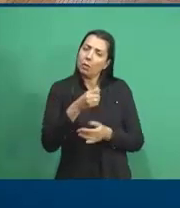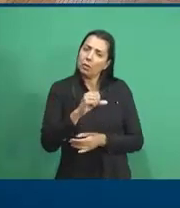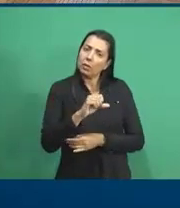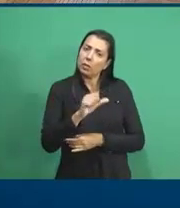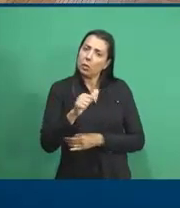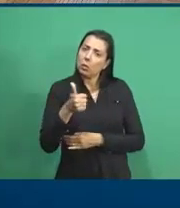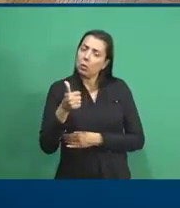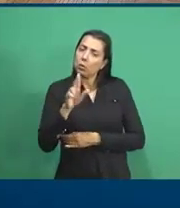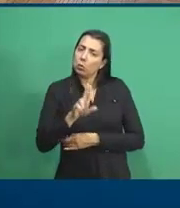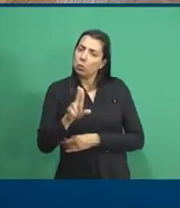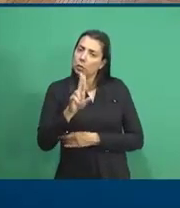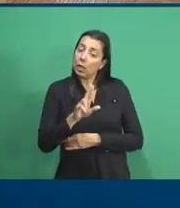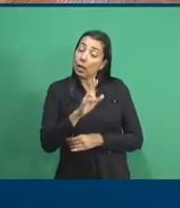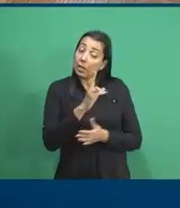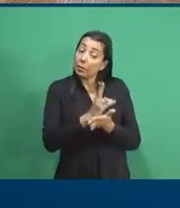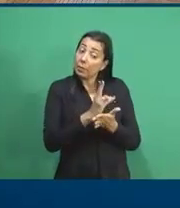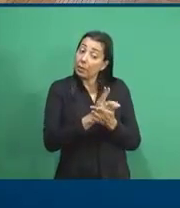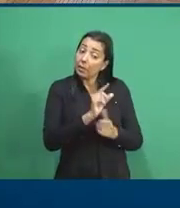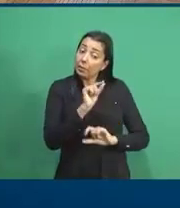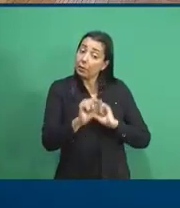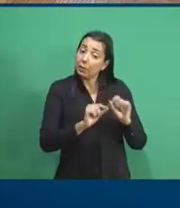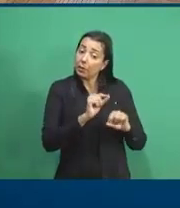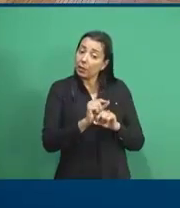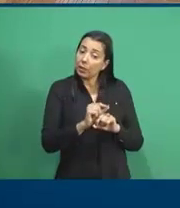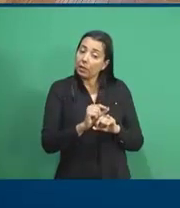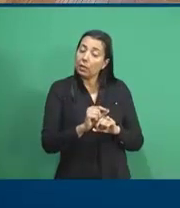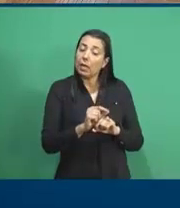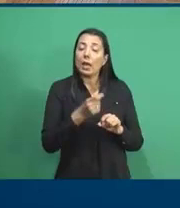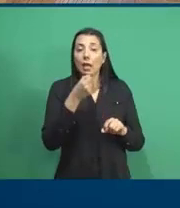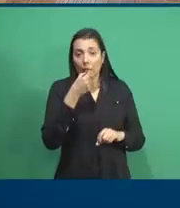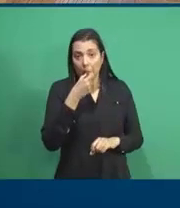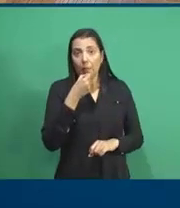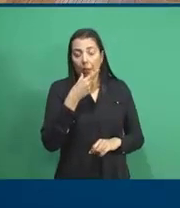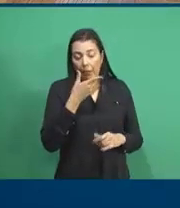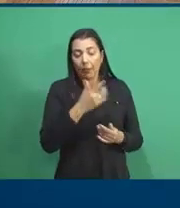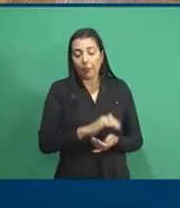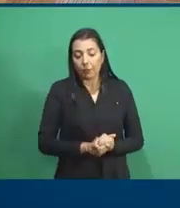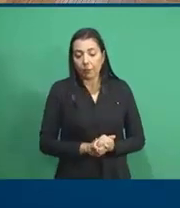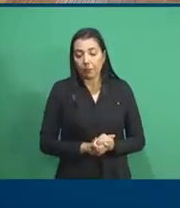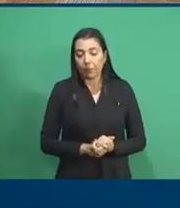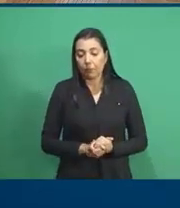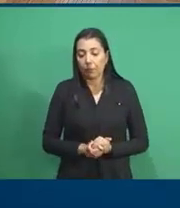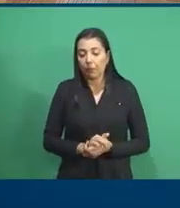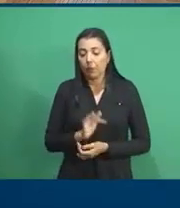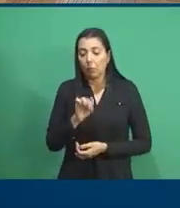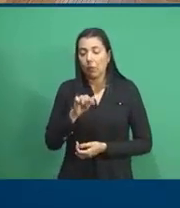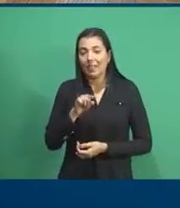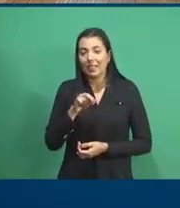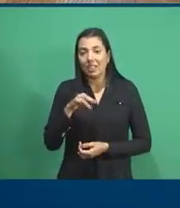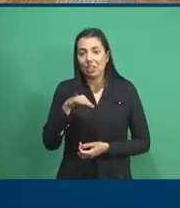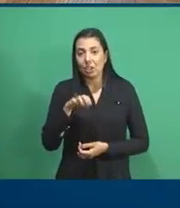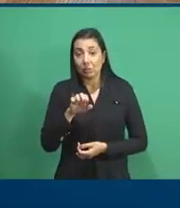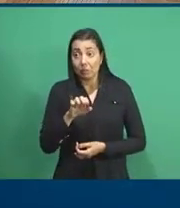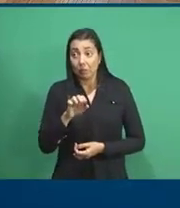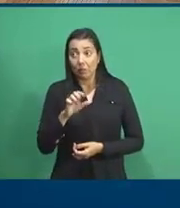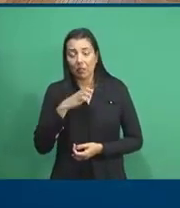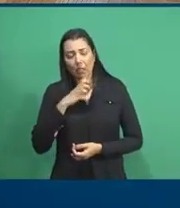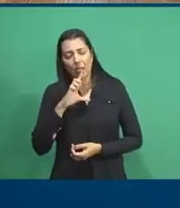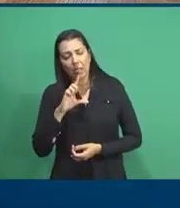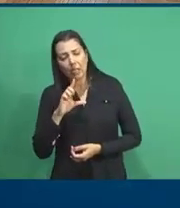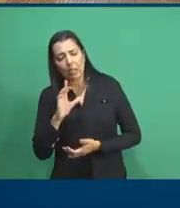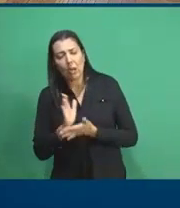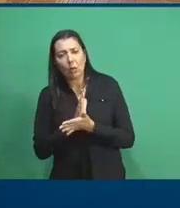que vem sendo utilizada a mesma droga, que é o glucantime, e existem algumas outras